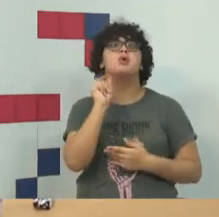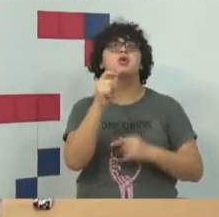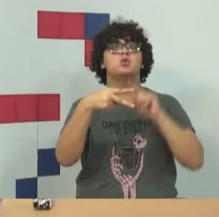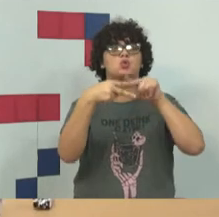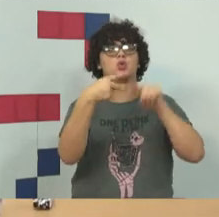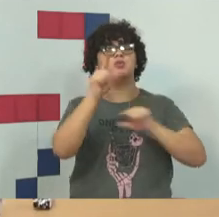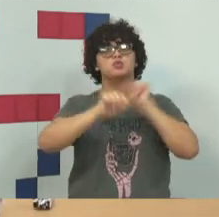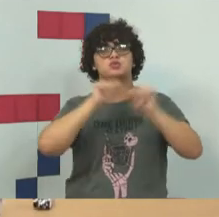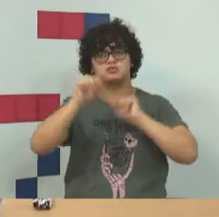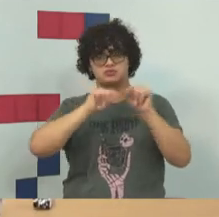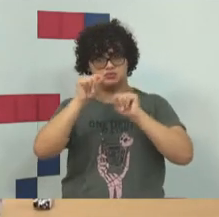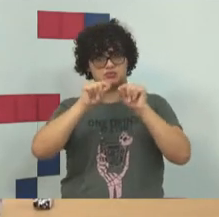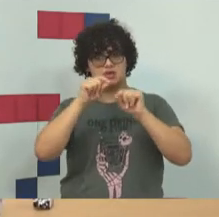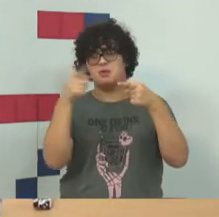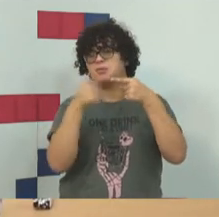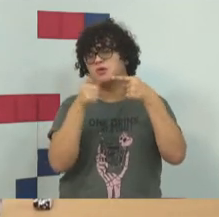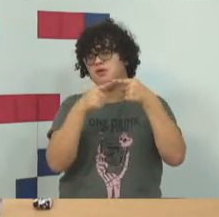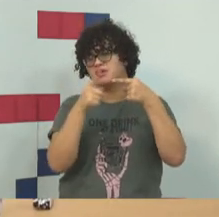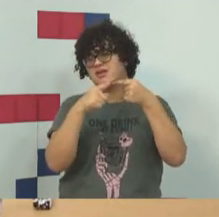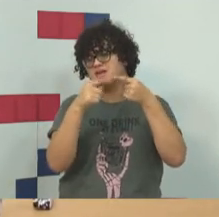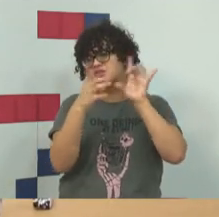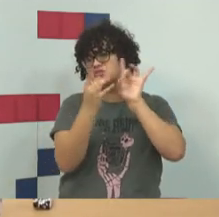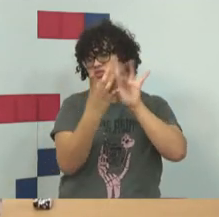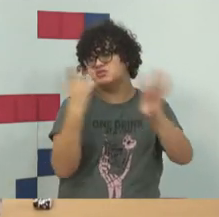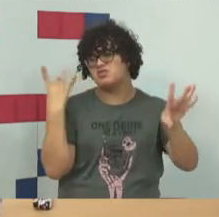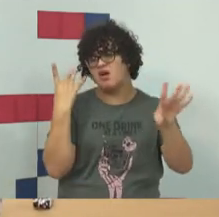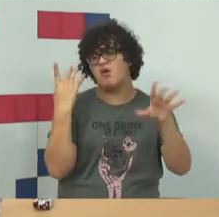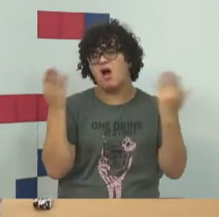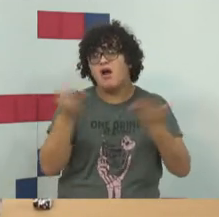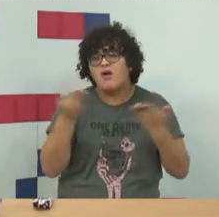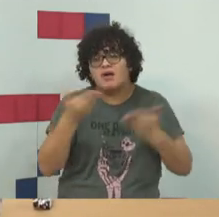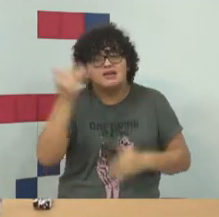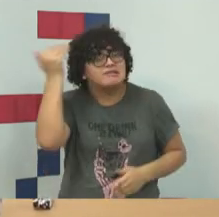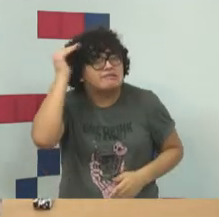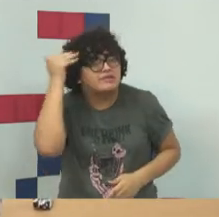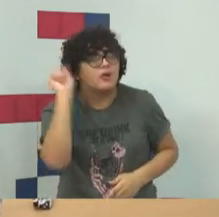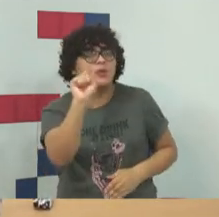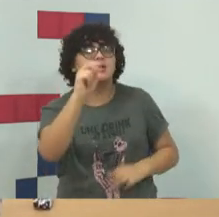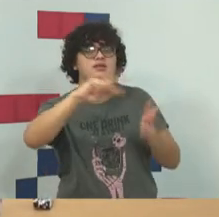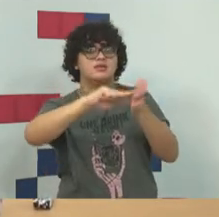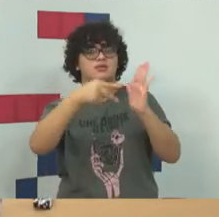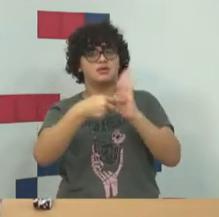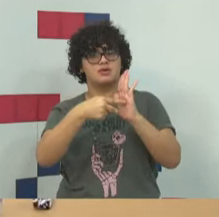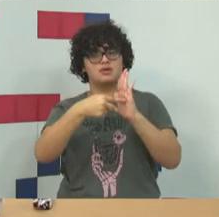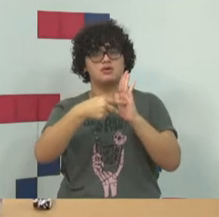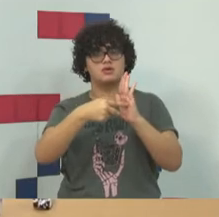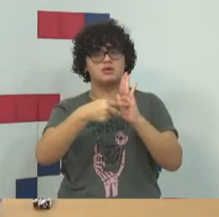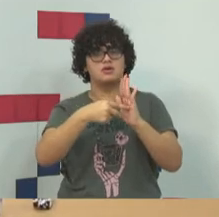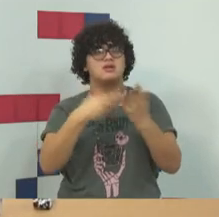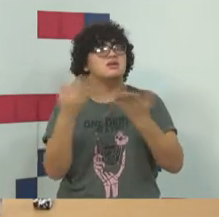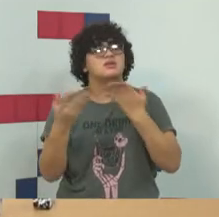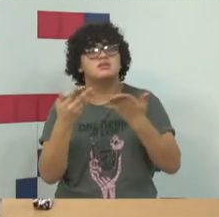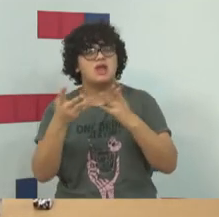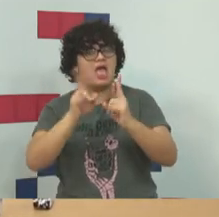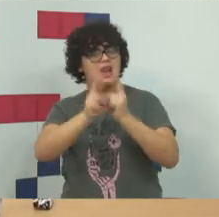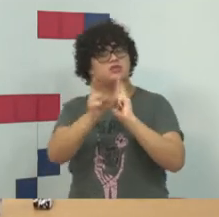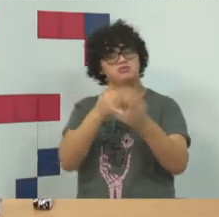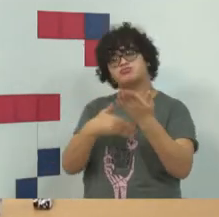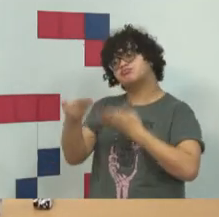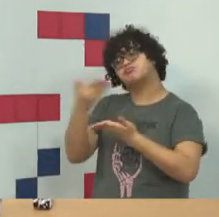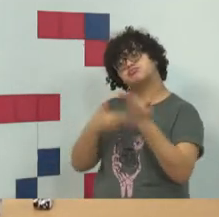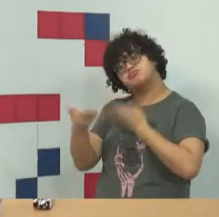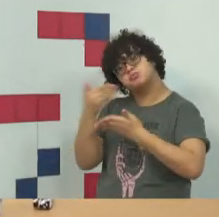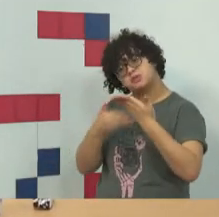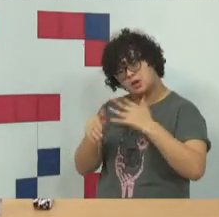Primeiro motivo, digital, na nossa lógica, significa relacionado aos